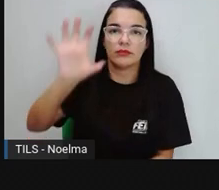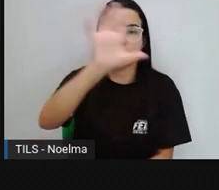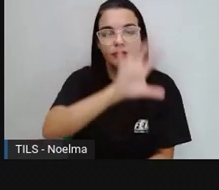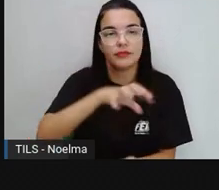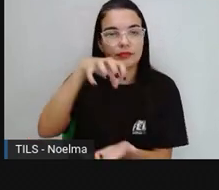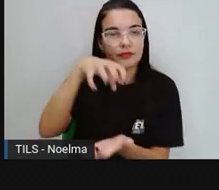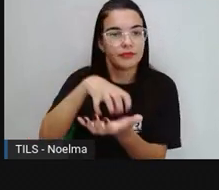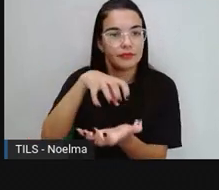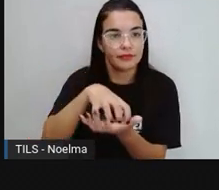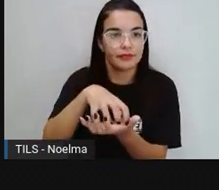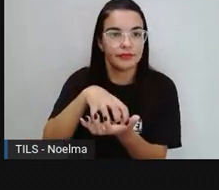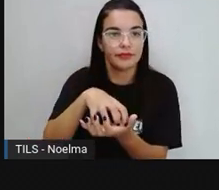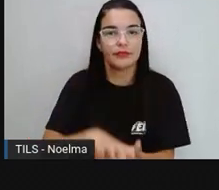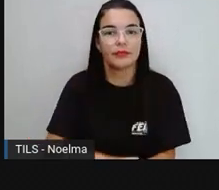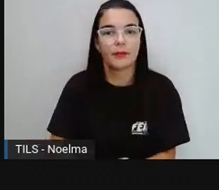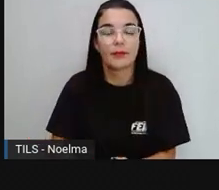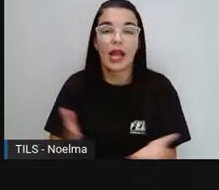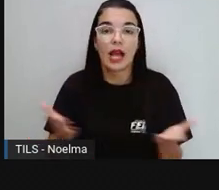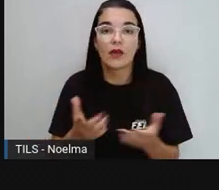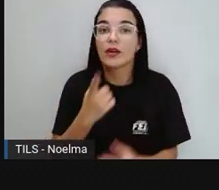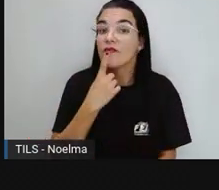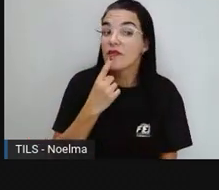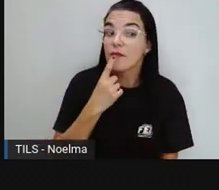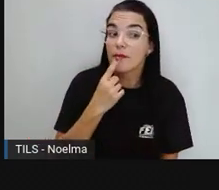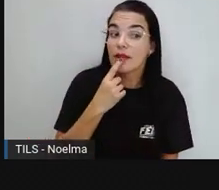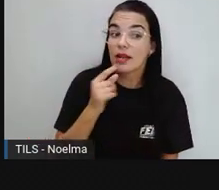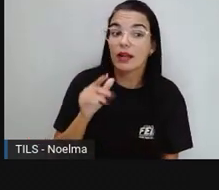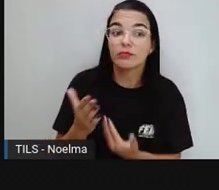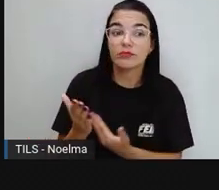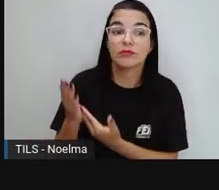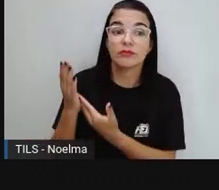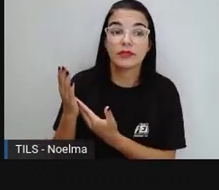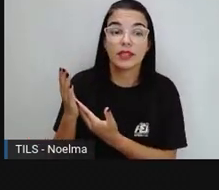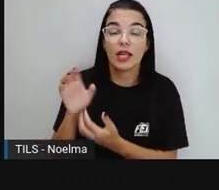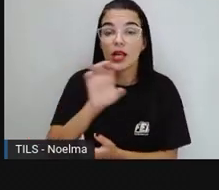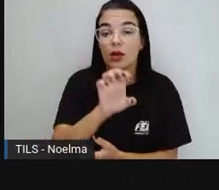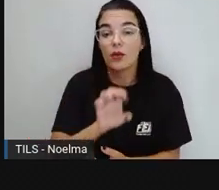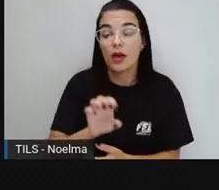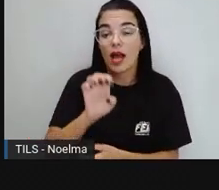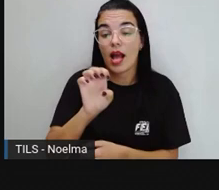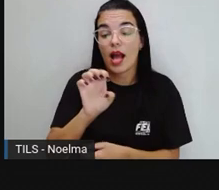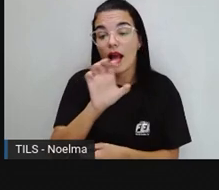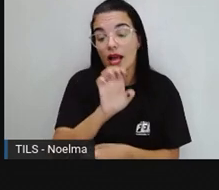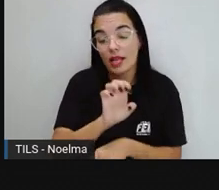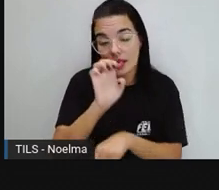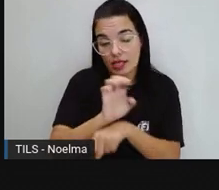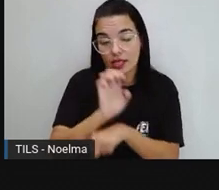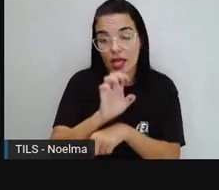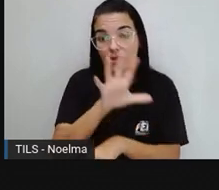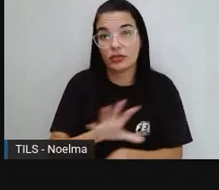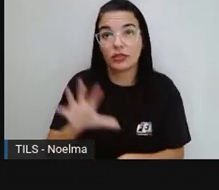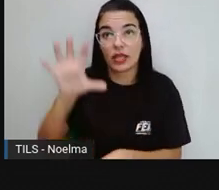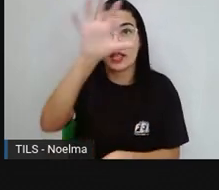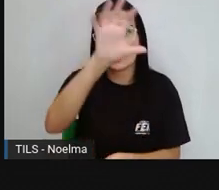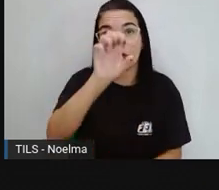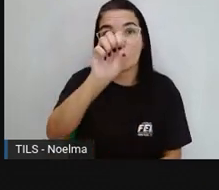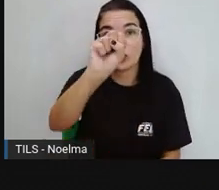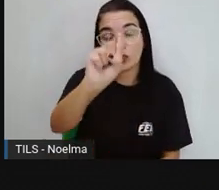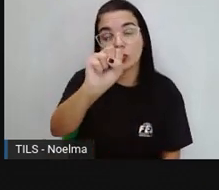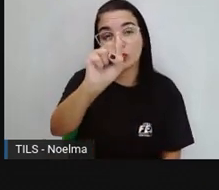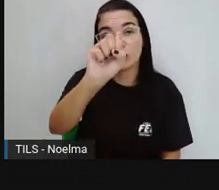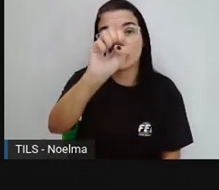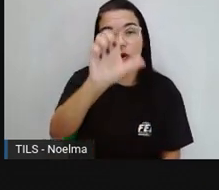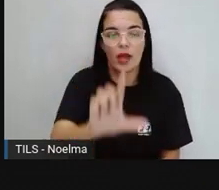Os estados que estão, aí, com a cor vermelha, representam, aí, a região sudeste.